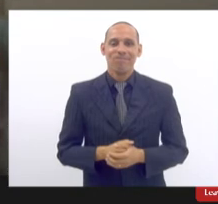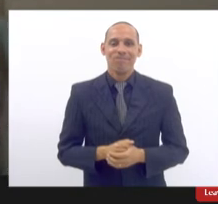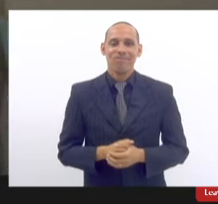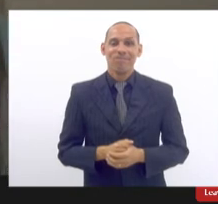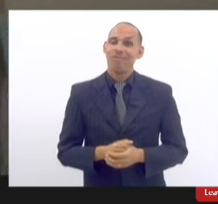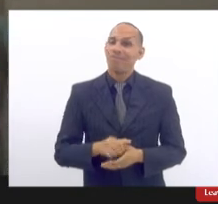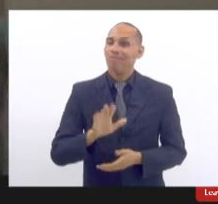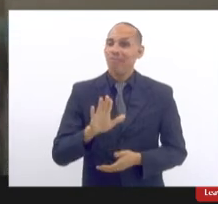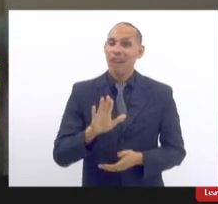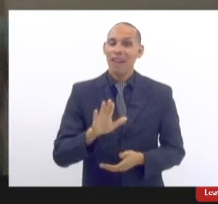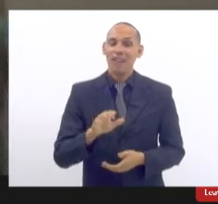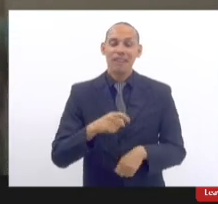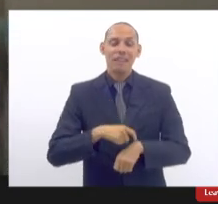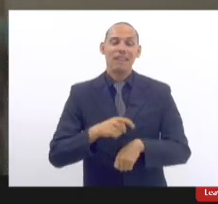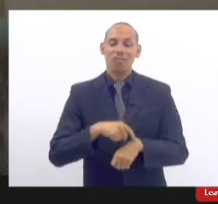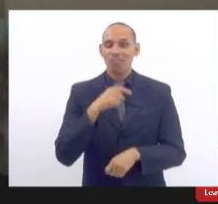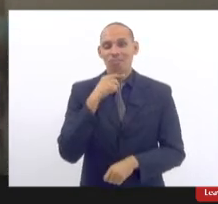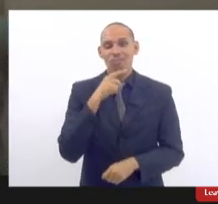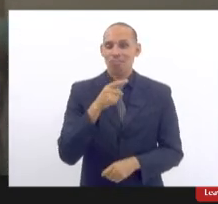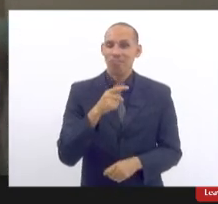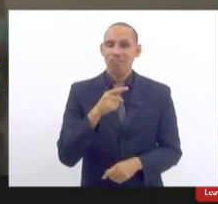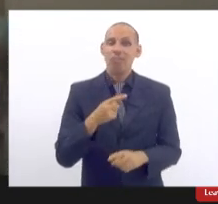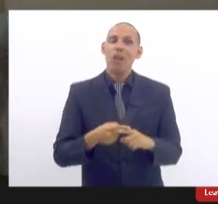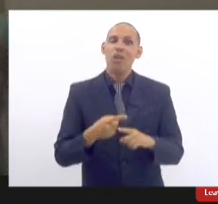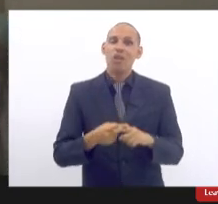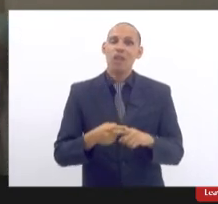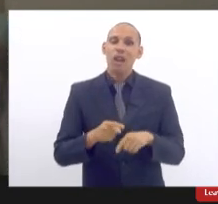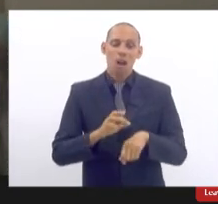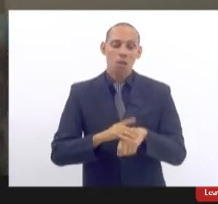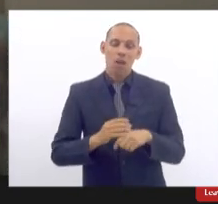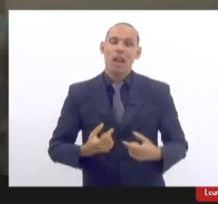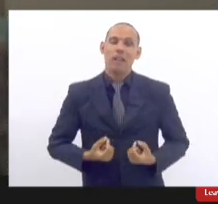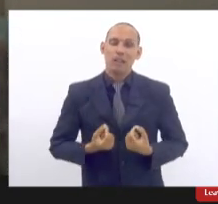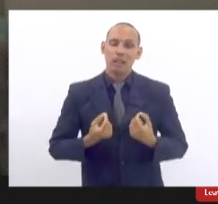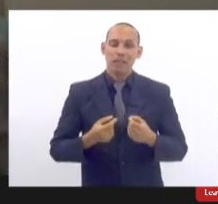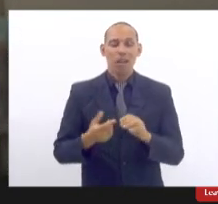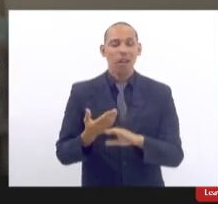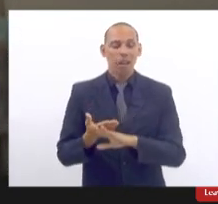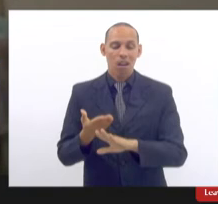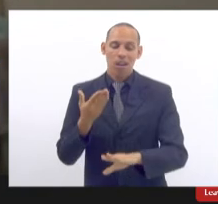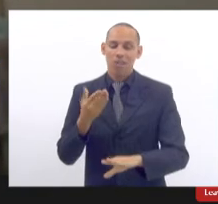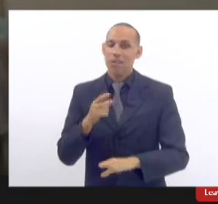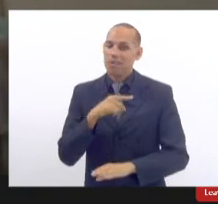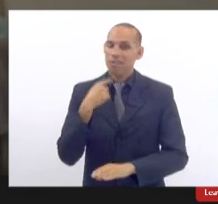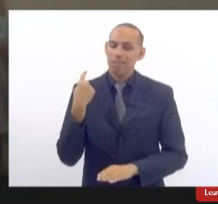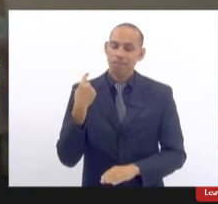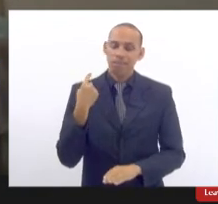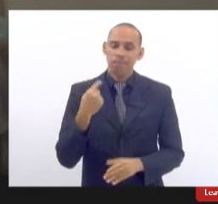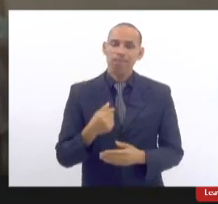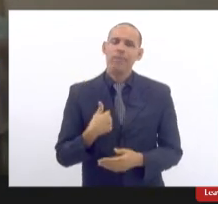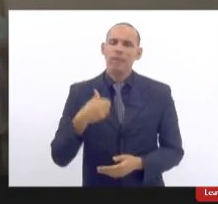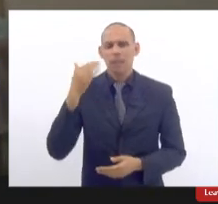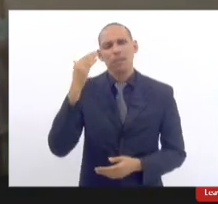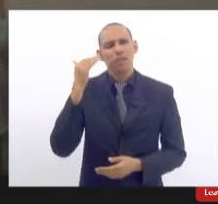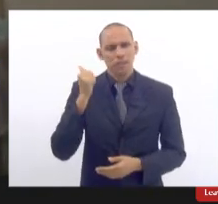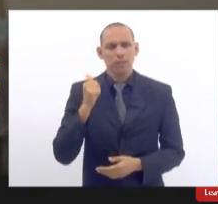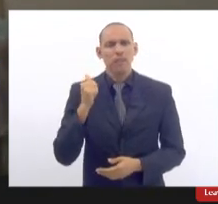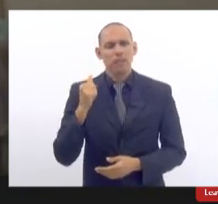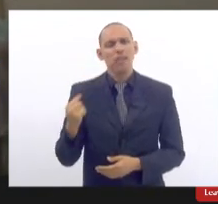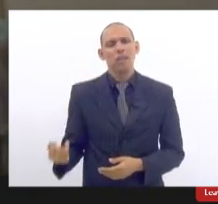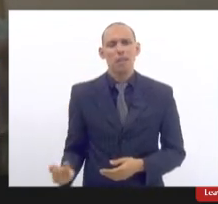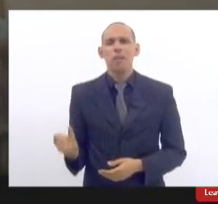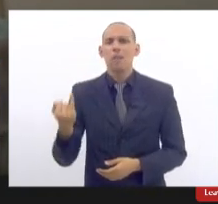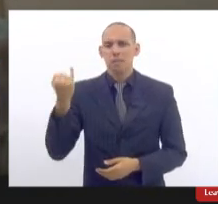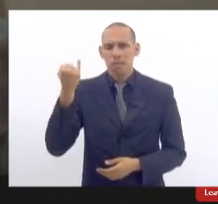mas não teve tempo porque o câncer acabou levando ela antes então eu sei o quanto que é importante